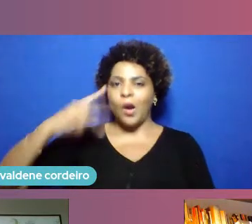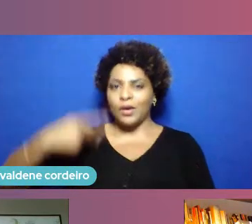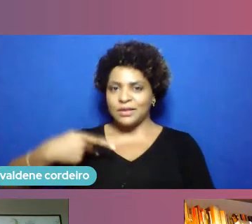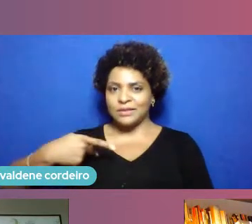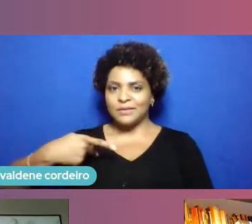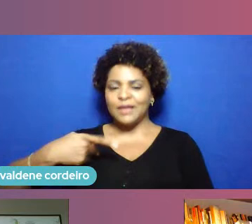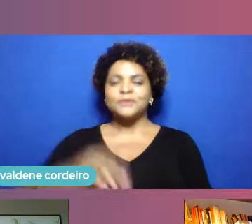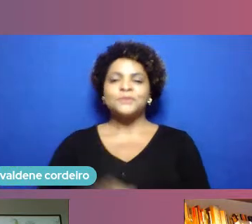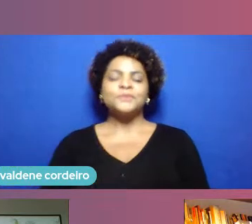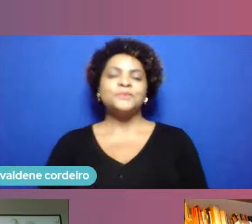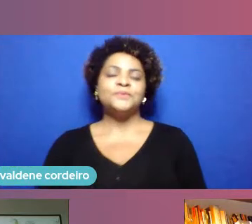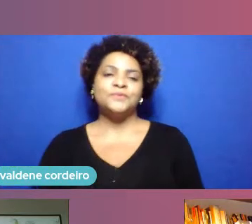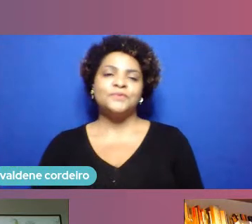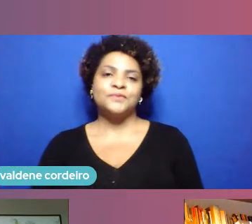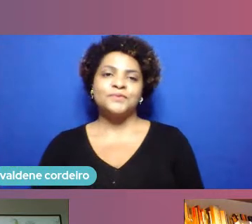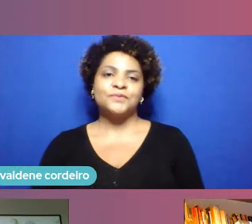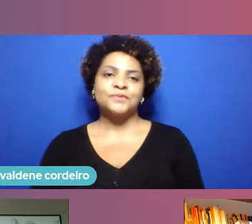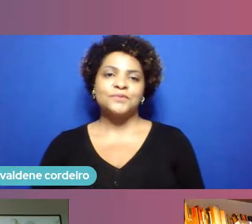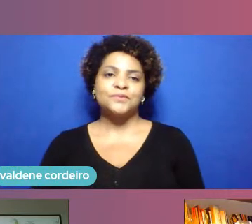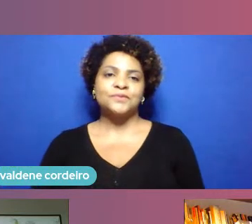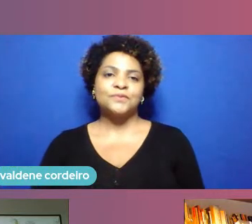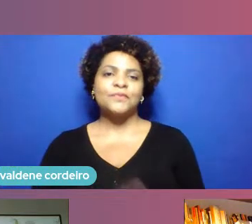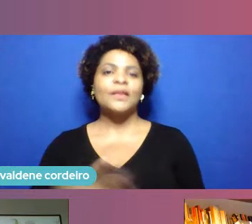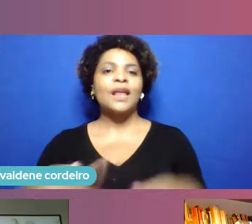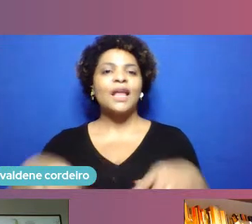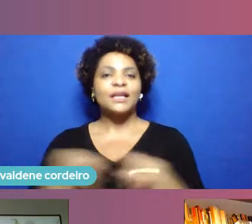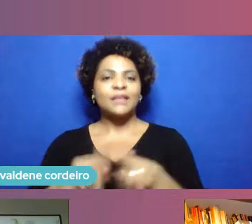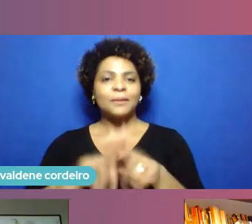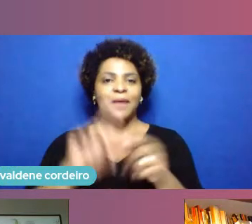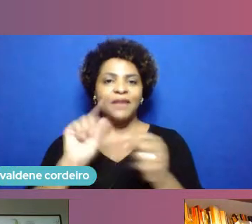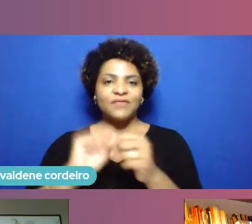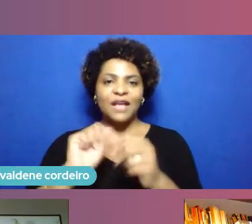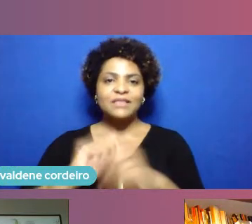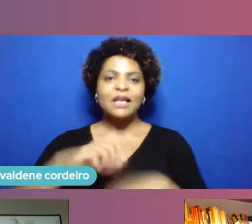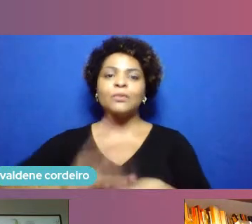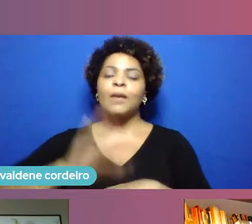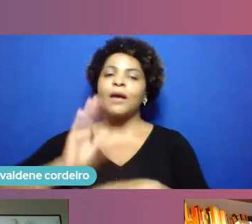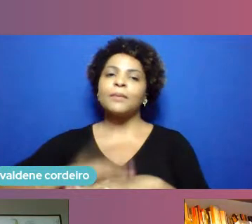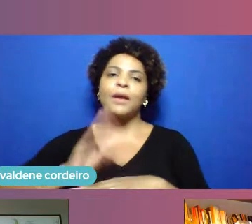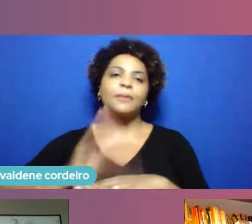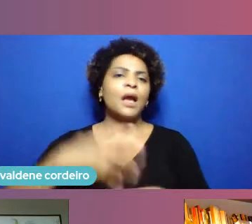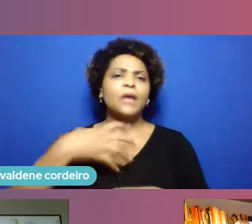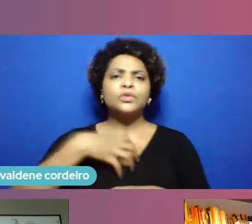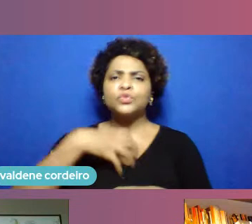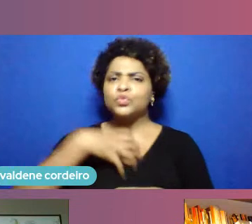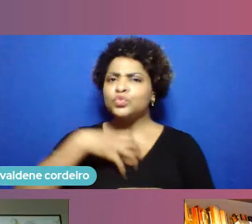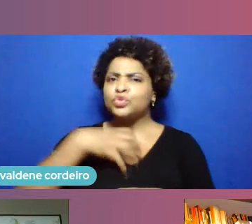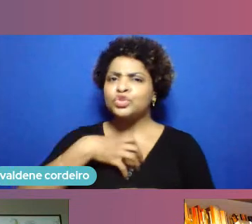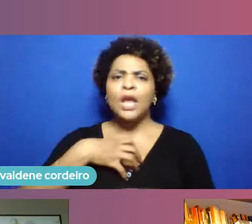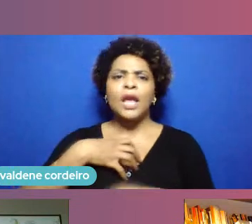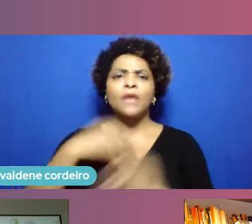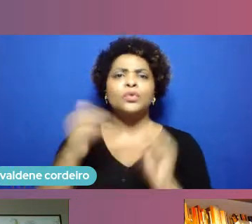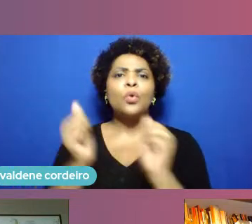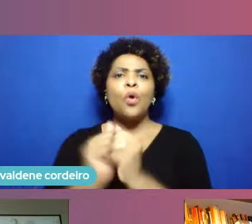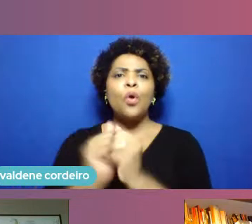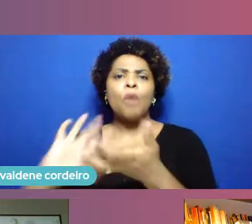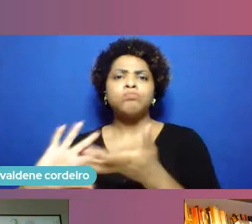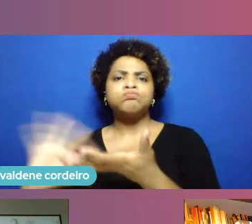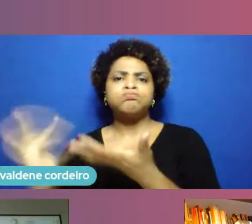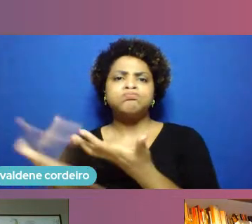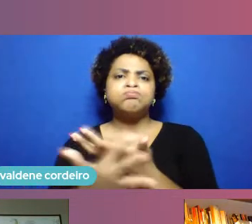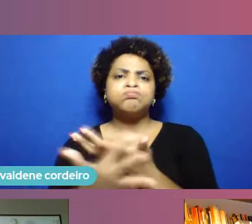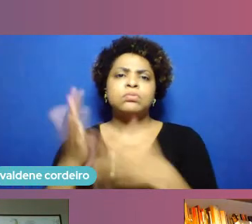e também atuando cada vez mais de forma em rede colaborativa com todo o